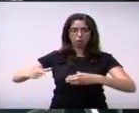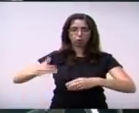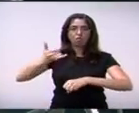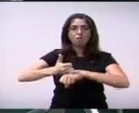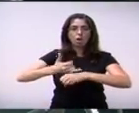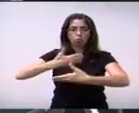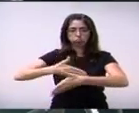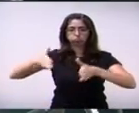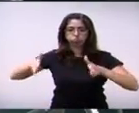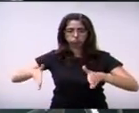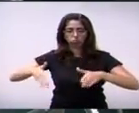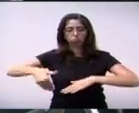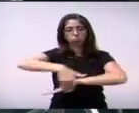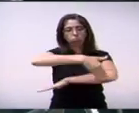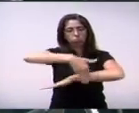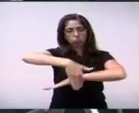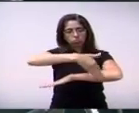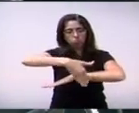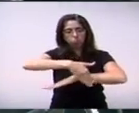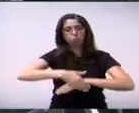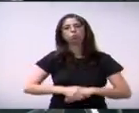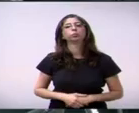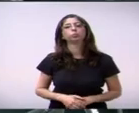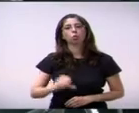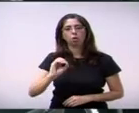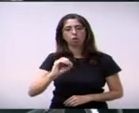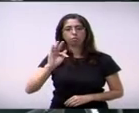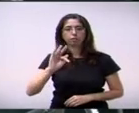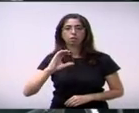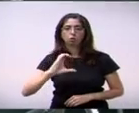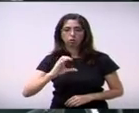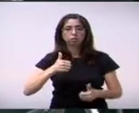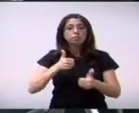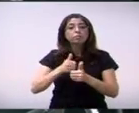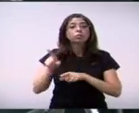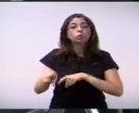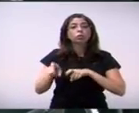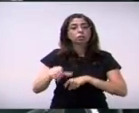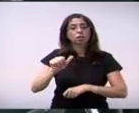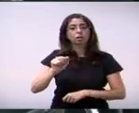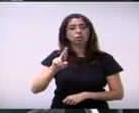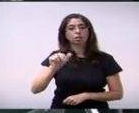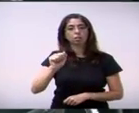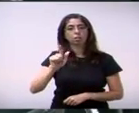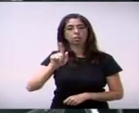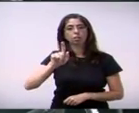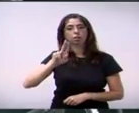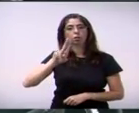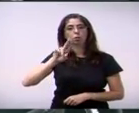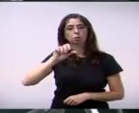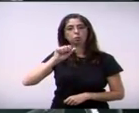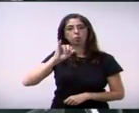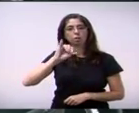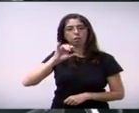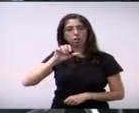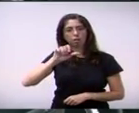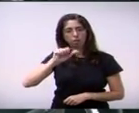na rua Orlando Ferreira da Costa, em frente à Chacra Araguaia, no Via Cava.